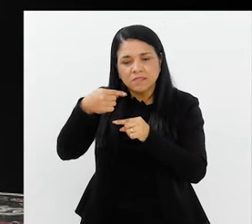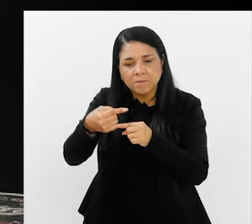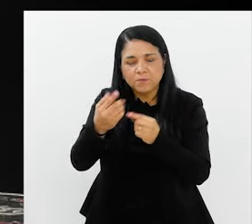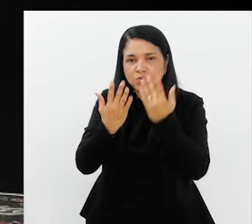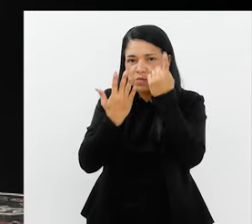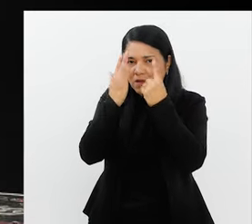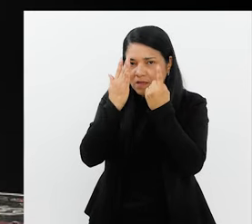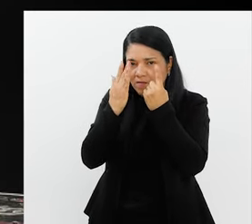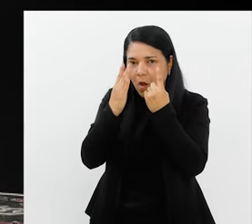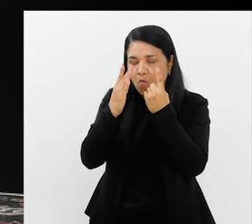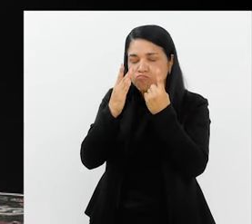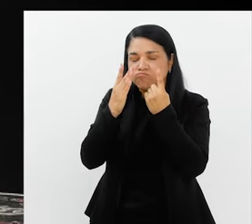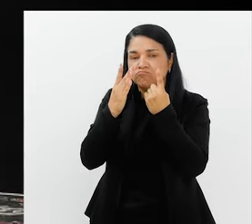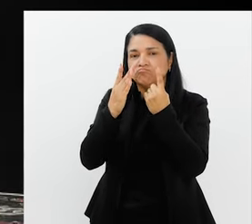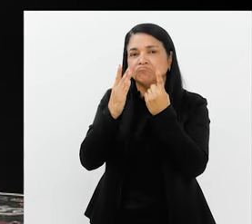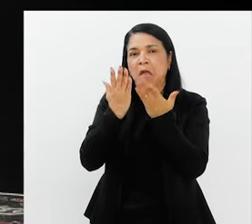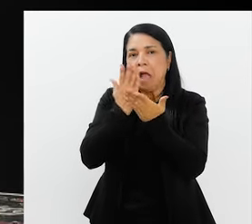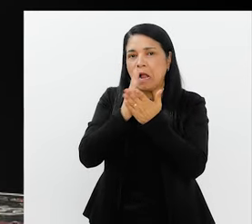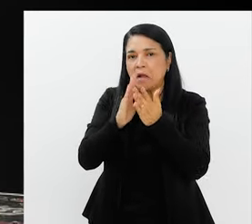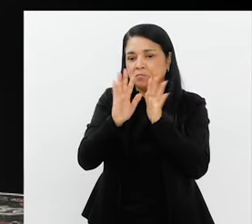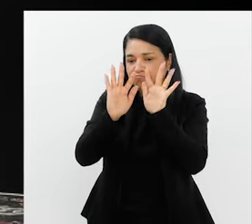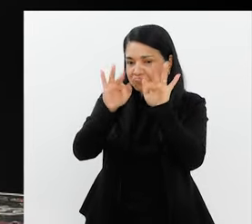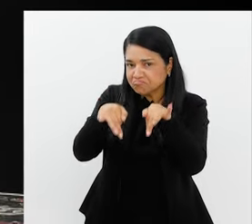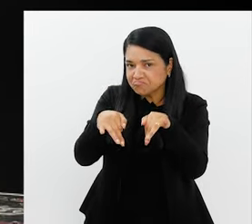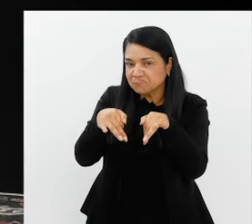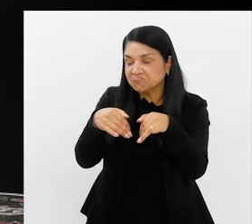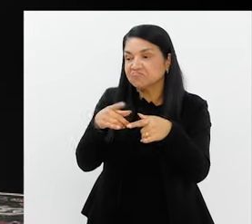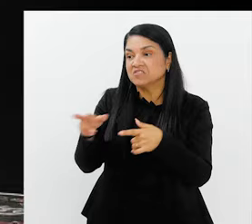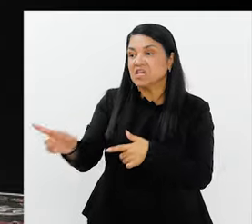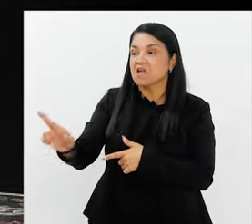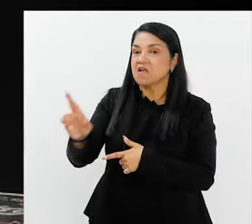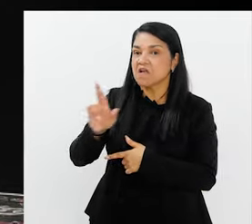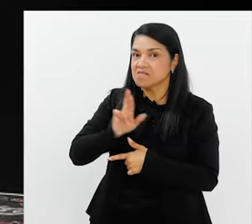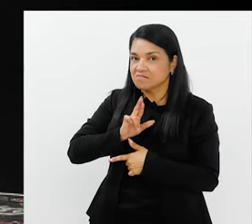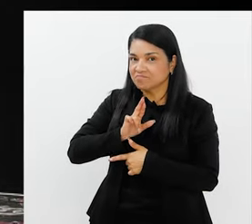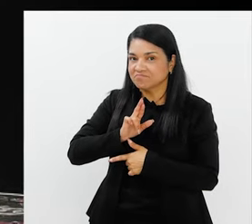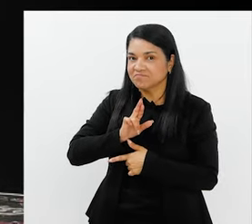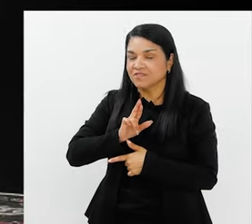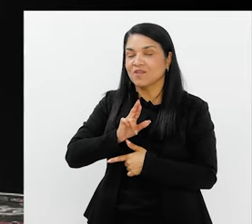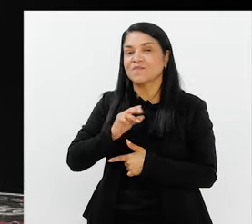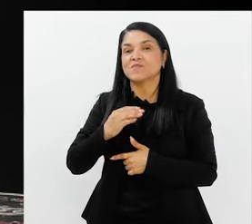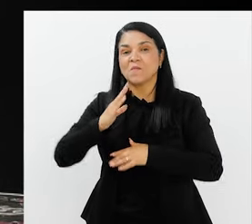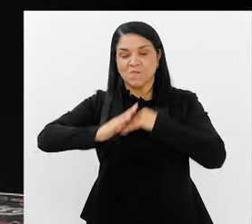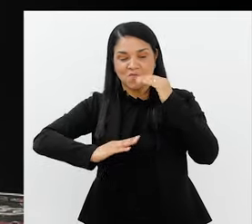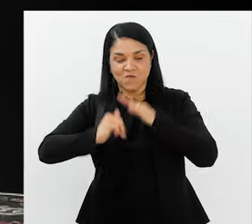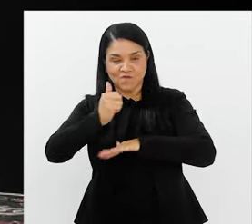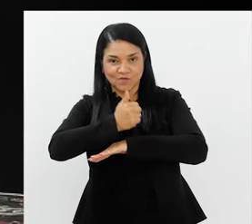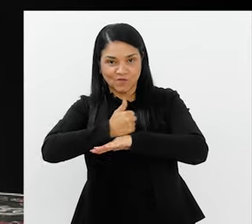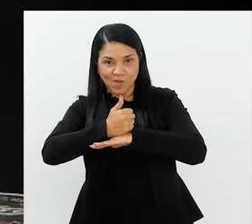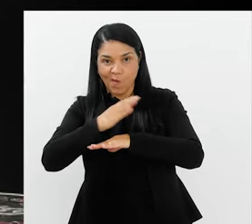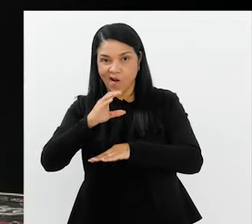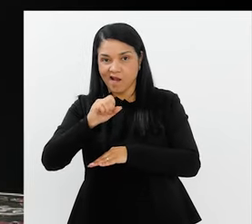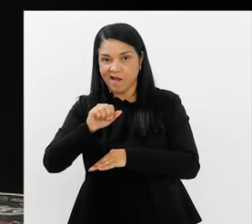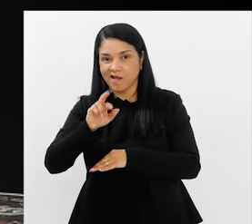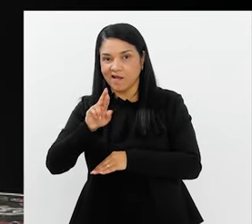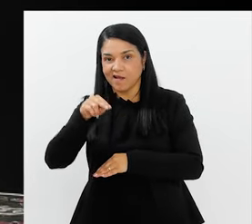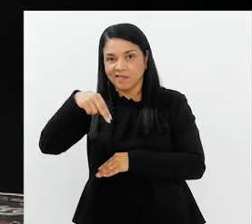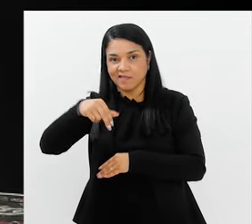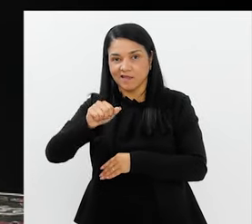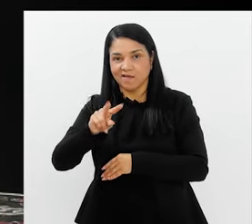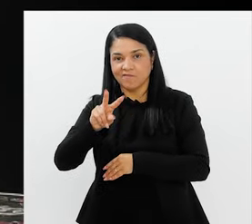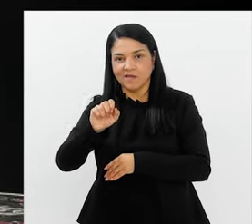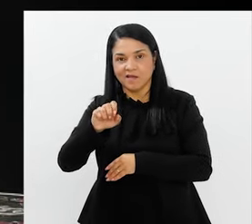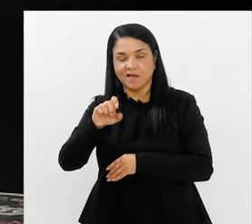esse feedback depois do carnaval? Porque quando acaba o carnaval, todo mundo desaparece. Você consegue ter esse retorno de um carnavalista que te liga, adorei o teu